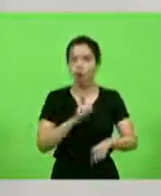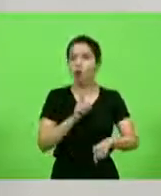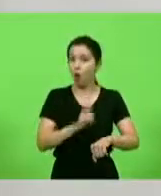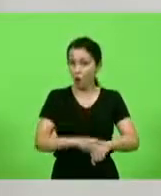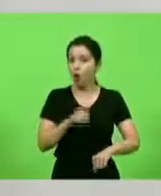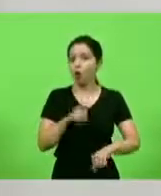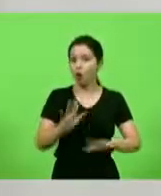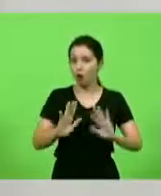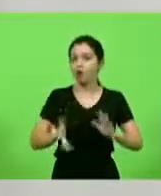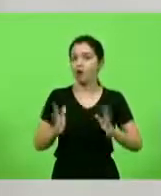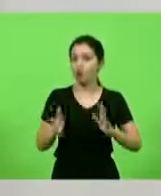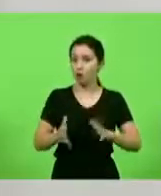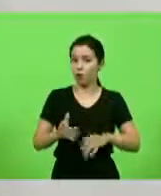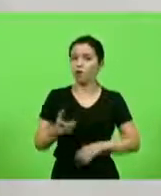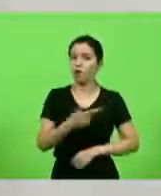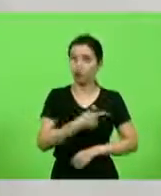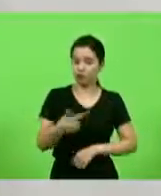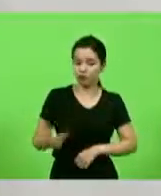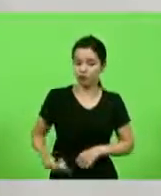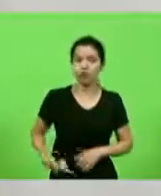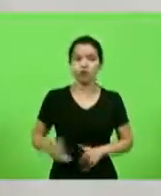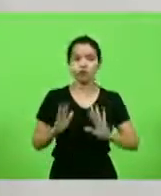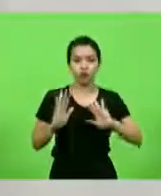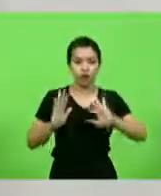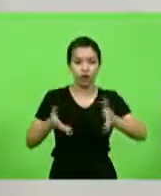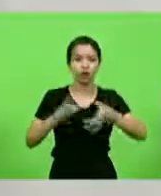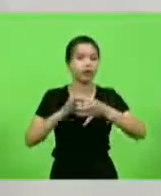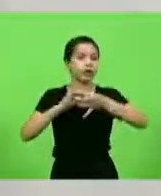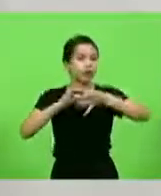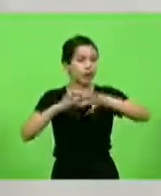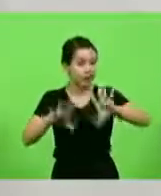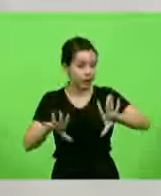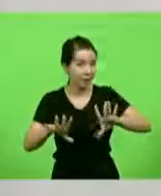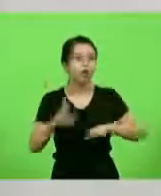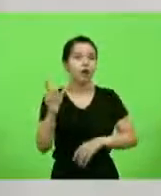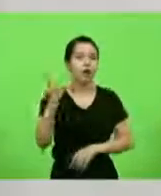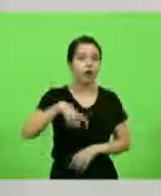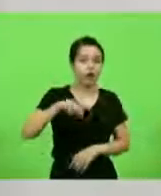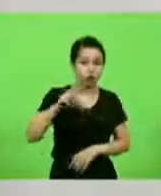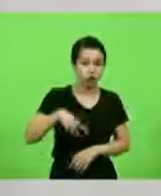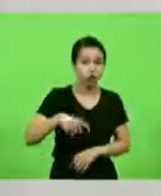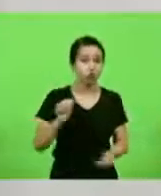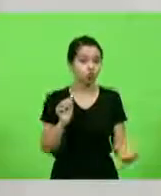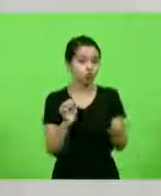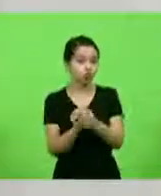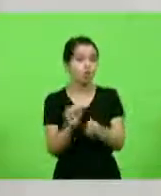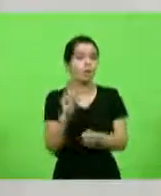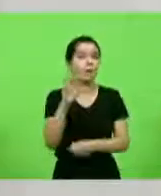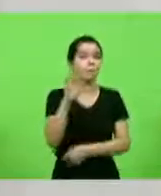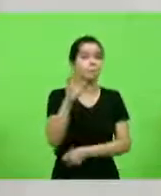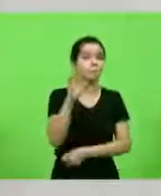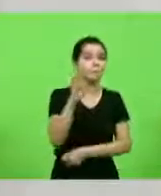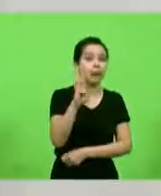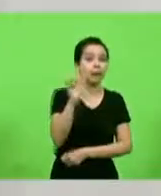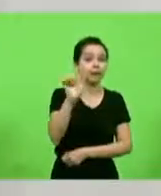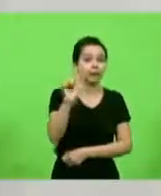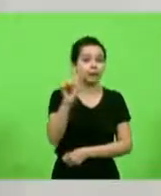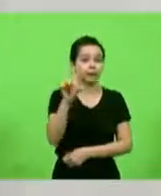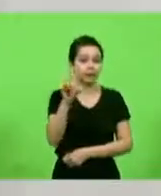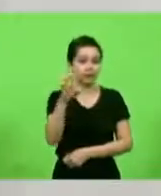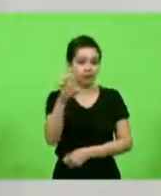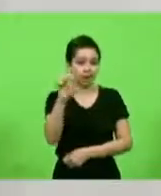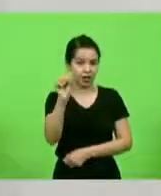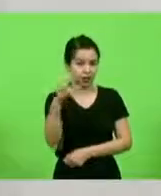governo do Estado abrir essa linha de crédito que será junto ao Badesc e junto ao BRDE para